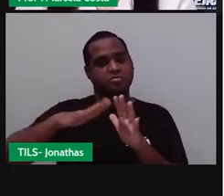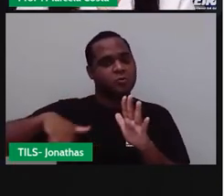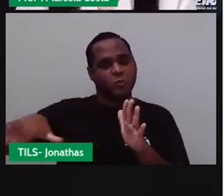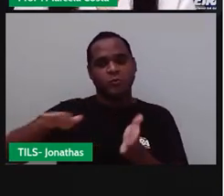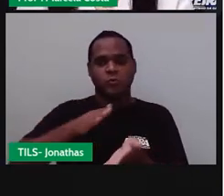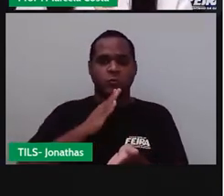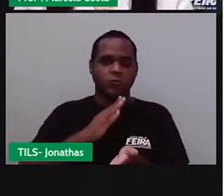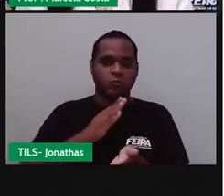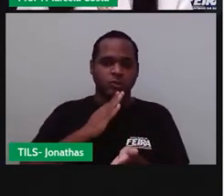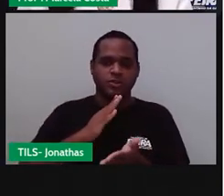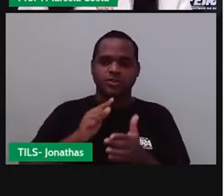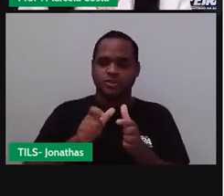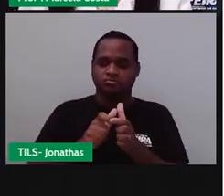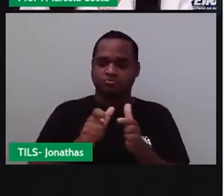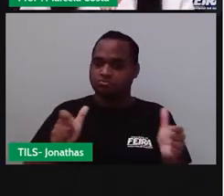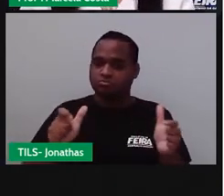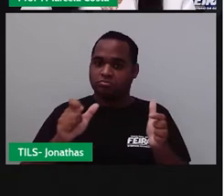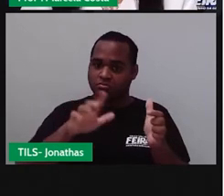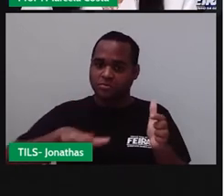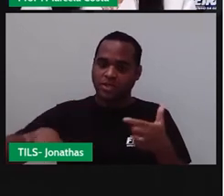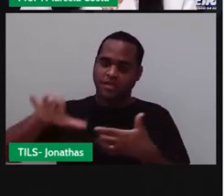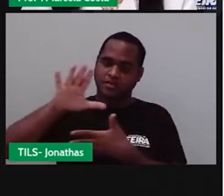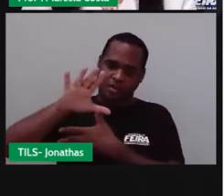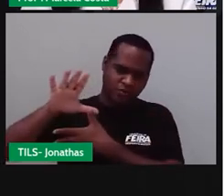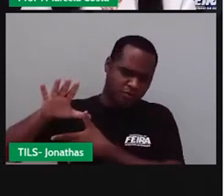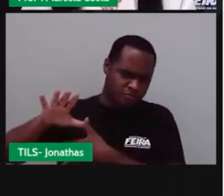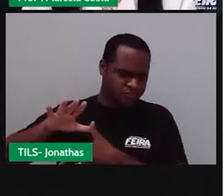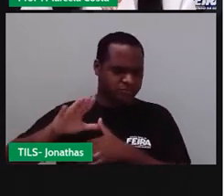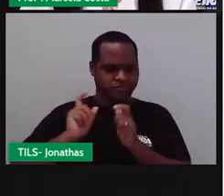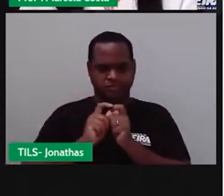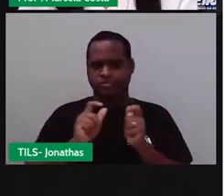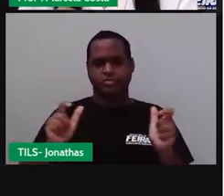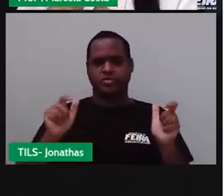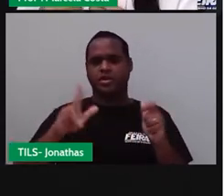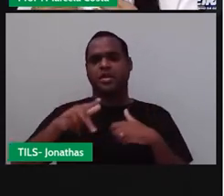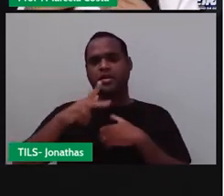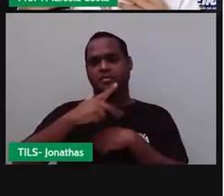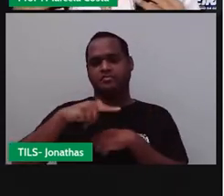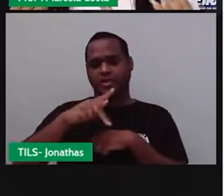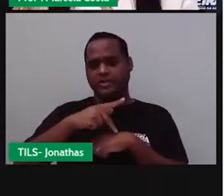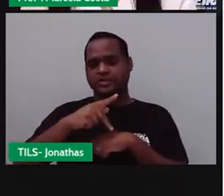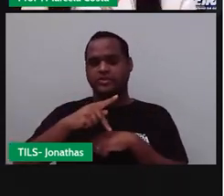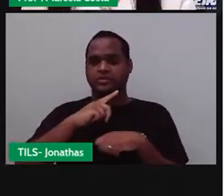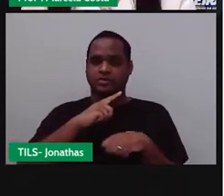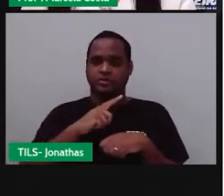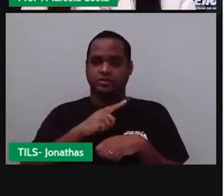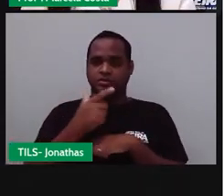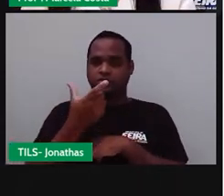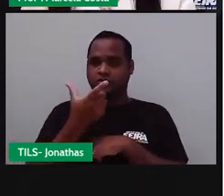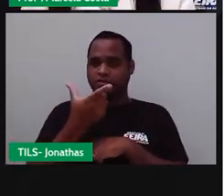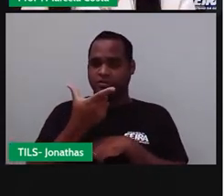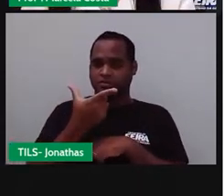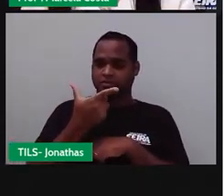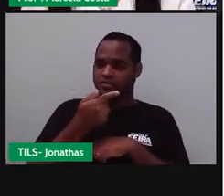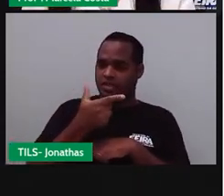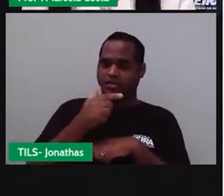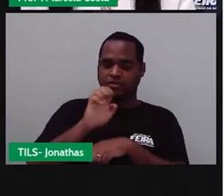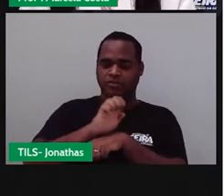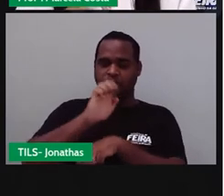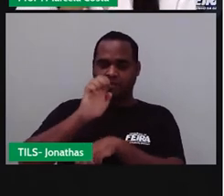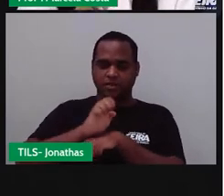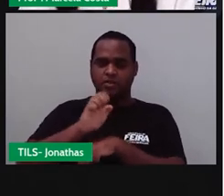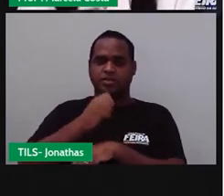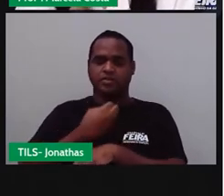sua extensão territorial, você é um país que tem 27 estados,